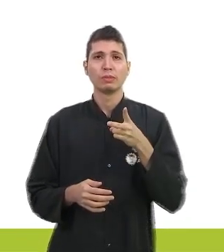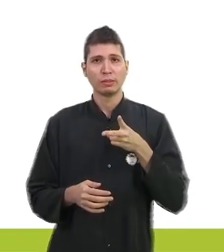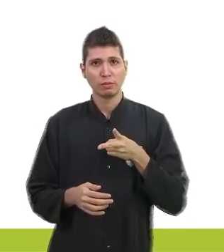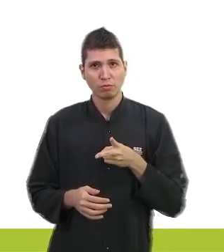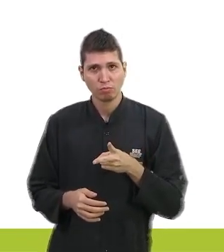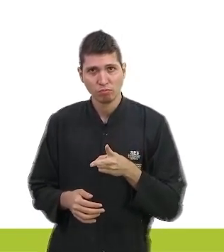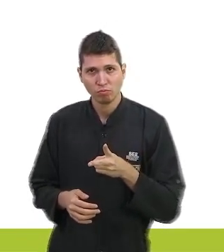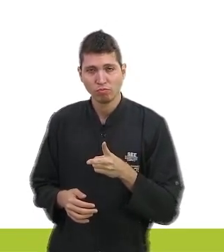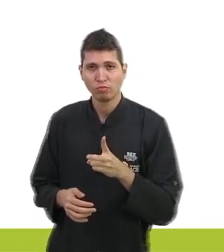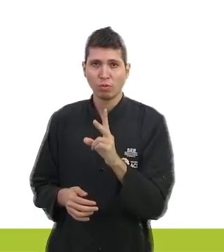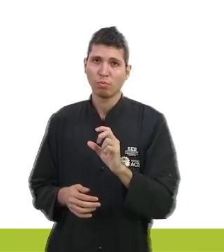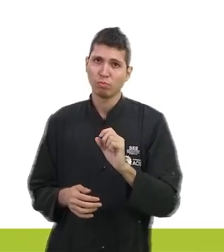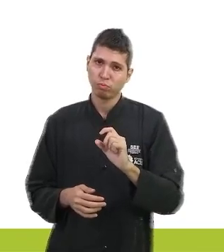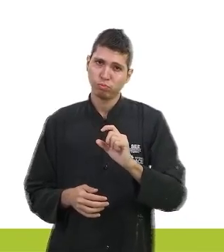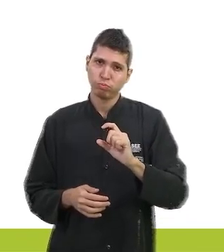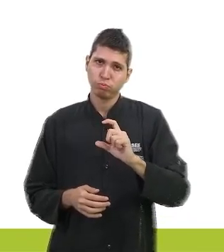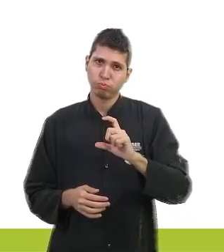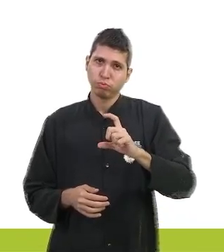juros.